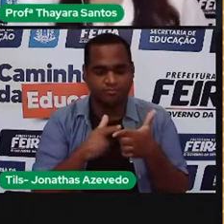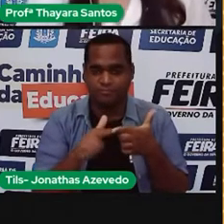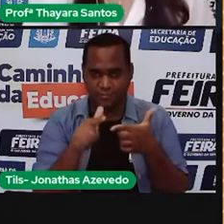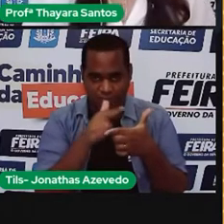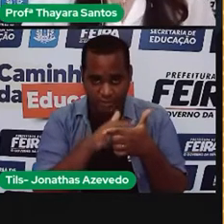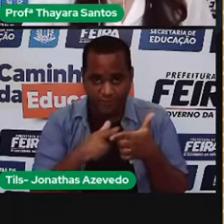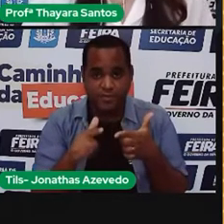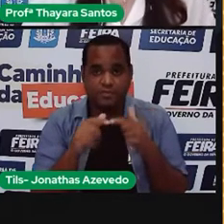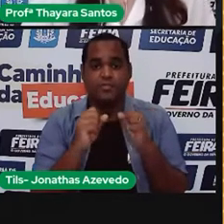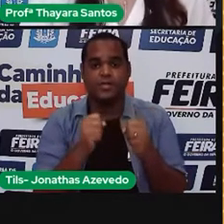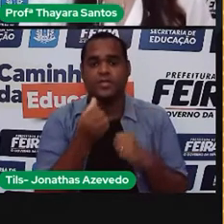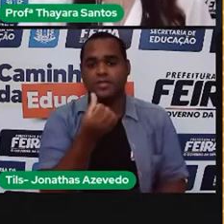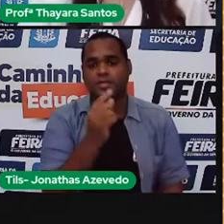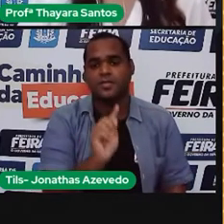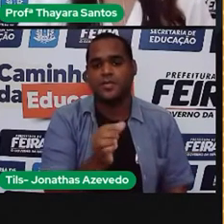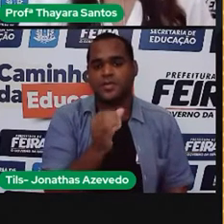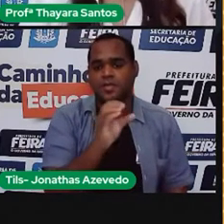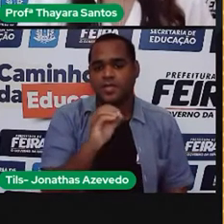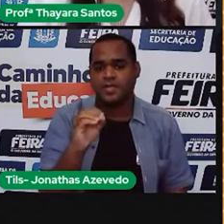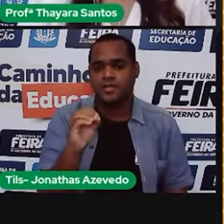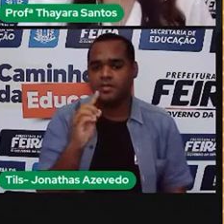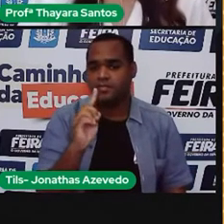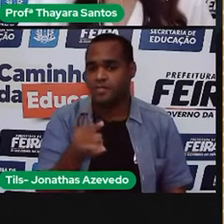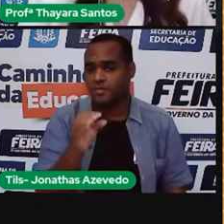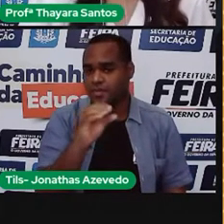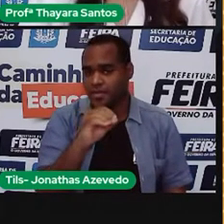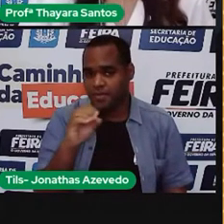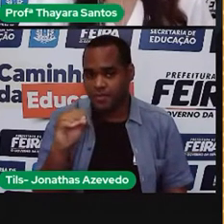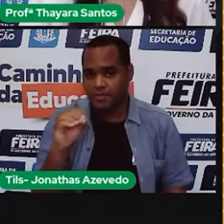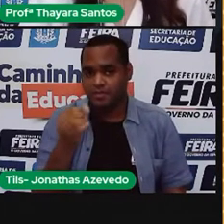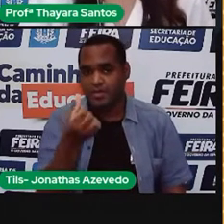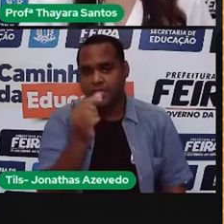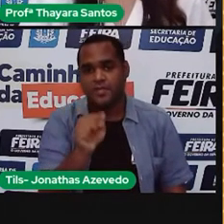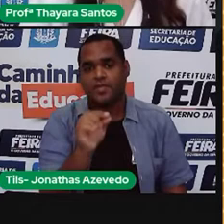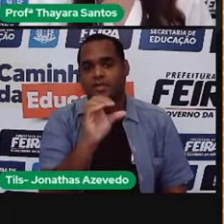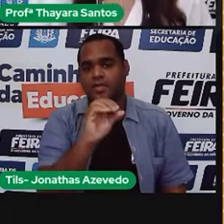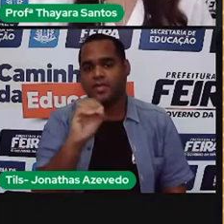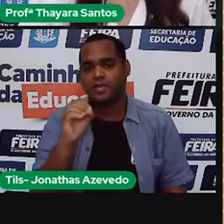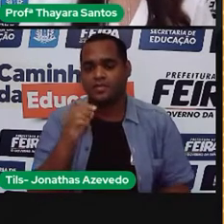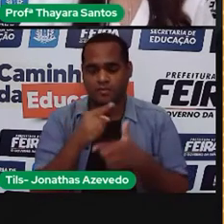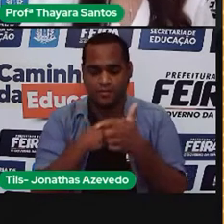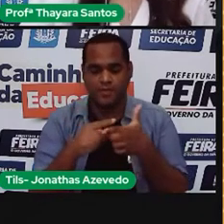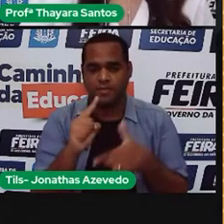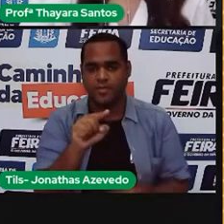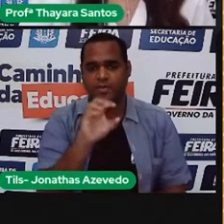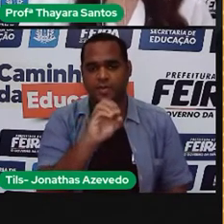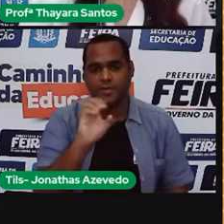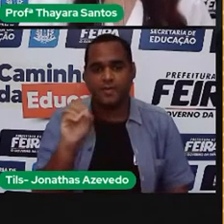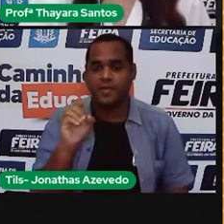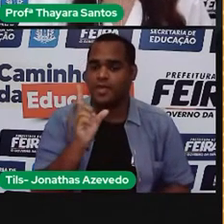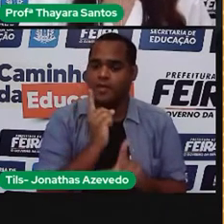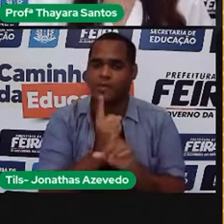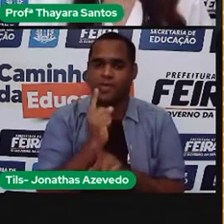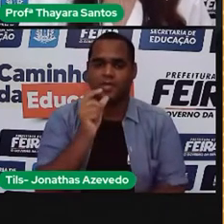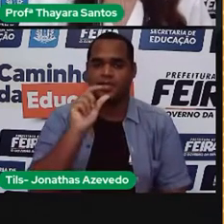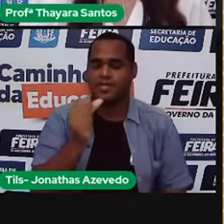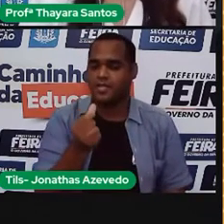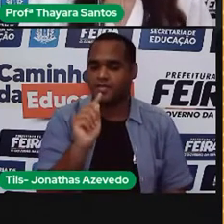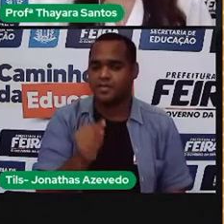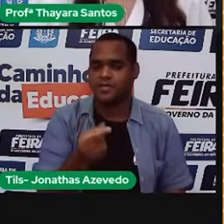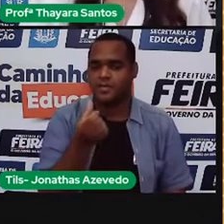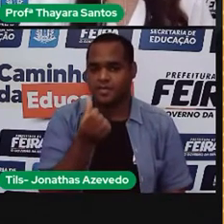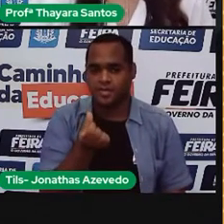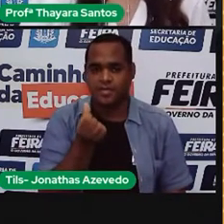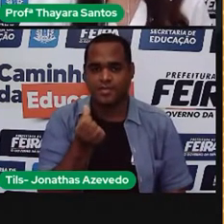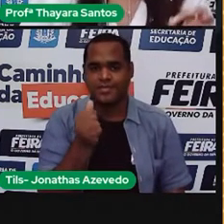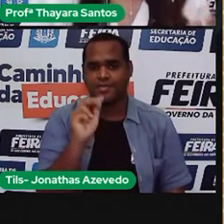os 6.600 por mil. Então, dividindo os 6.600 por mil, a gente encontra aí 6,6